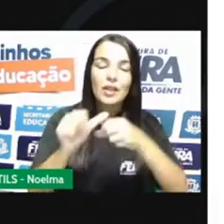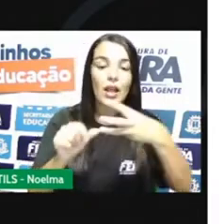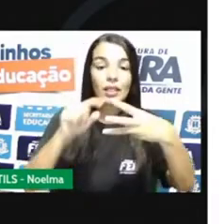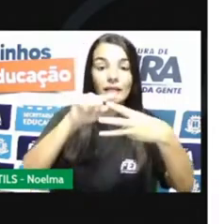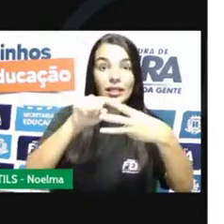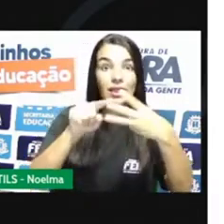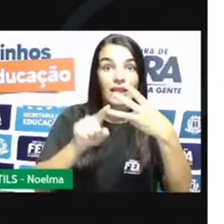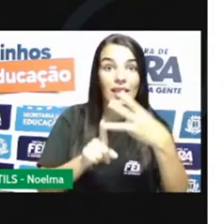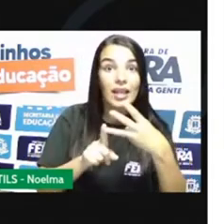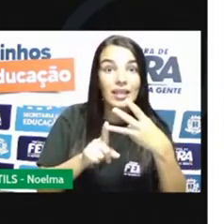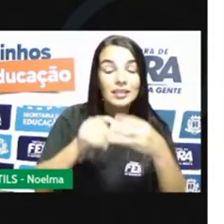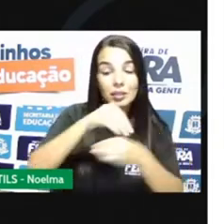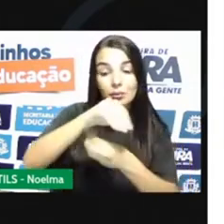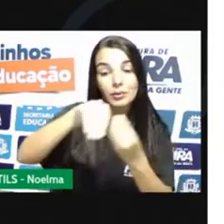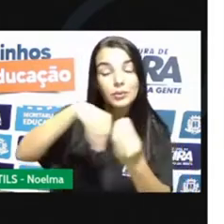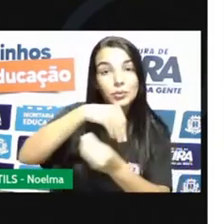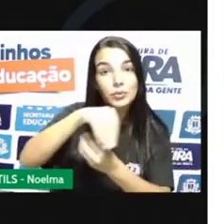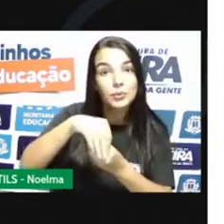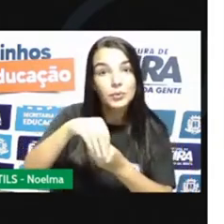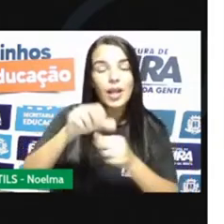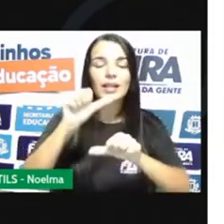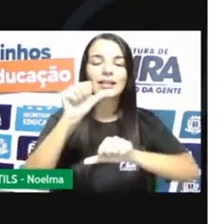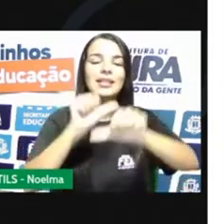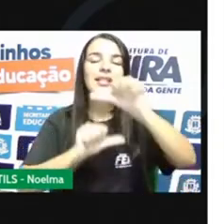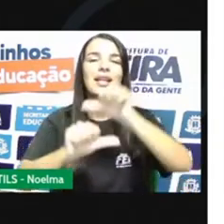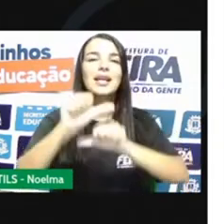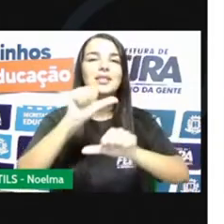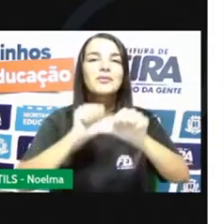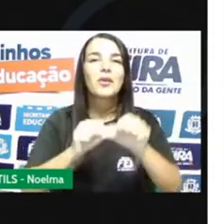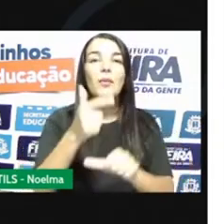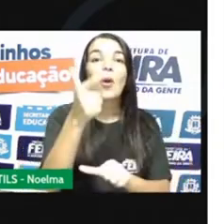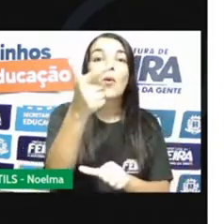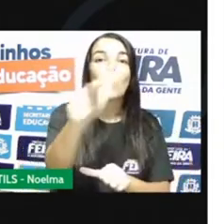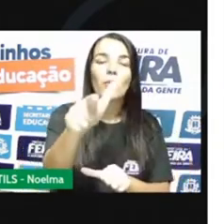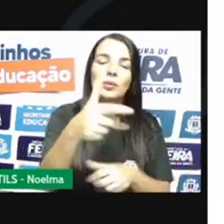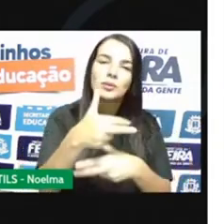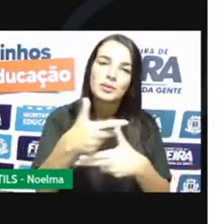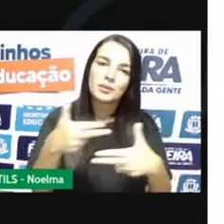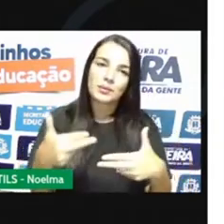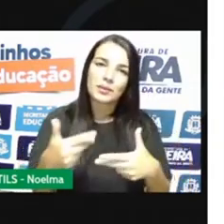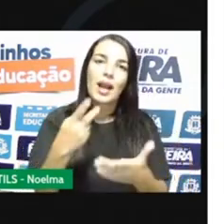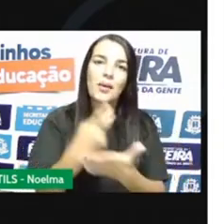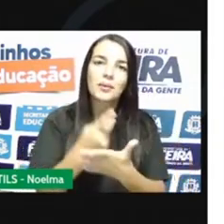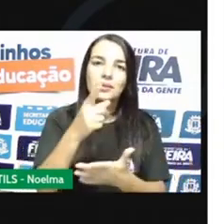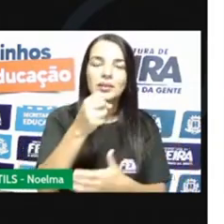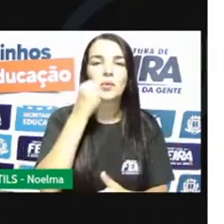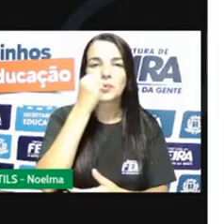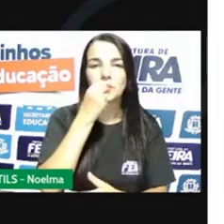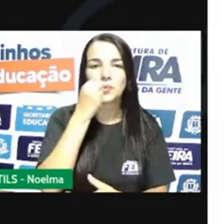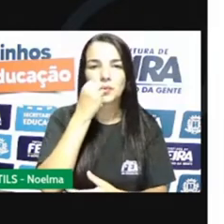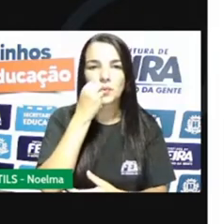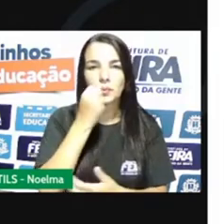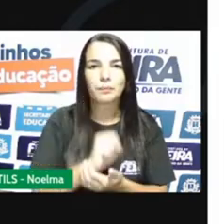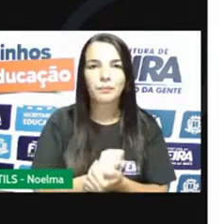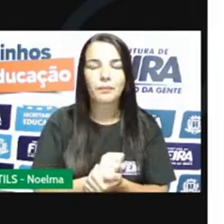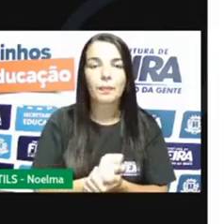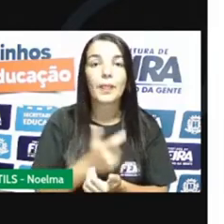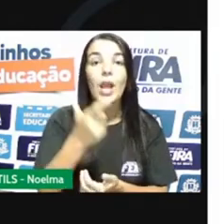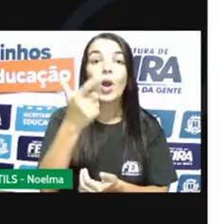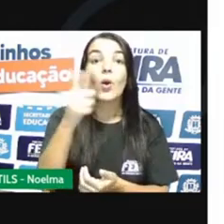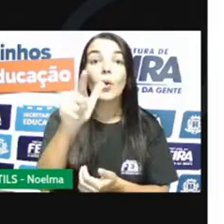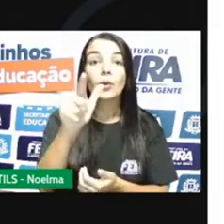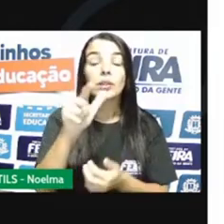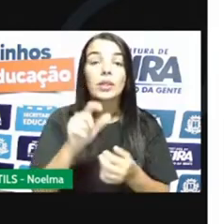substâncias se misturam e se transformam em outra coisa, foi o que aconteceu com o suco. Outro tipo de